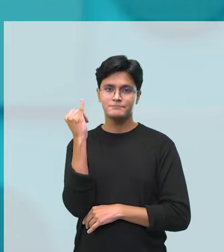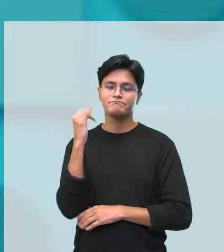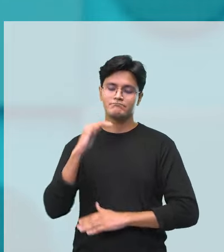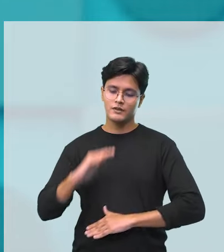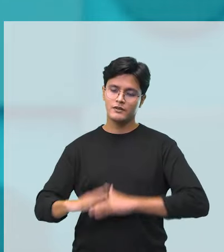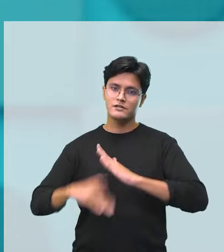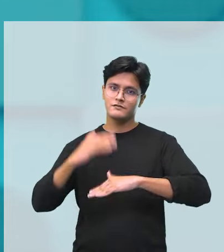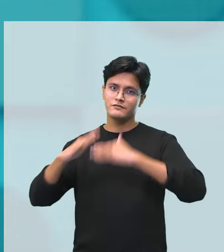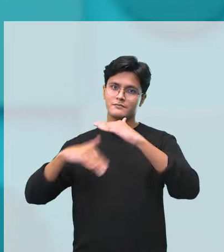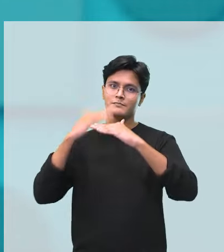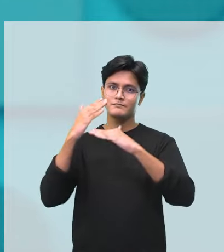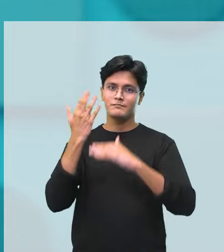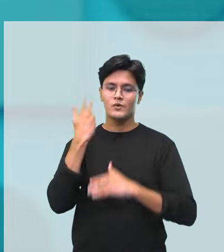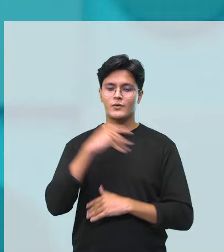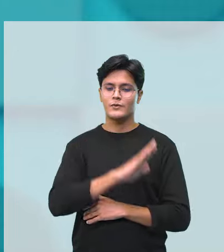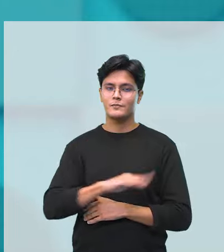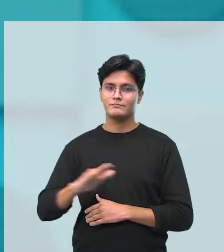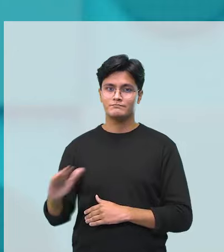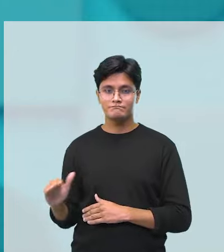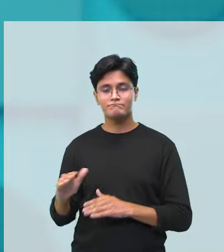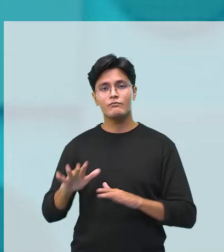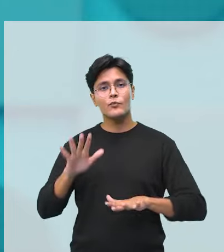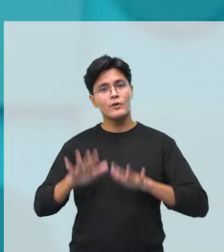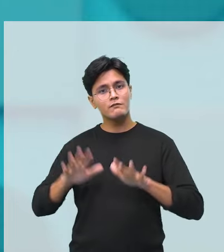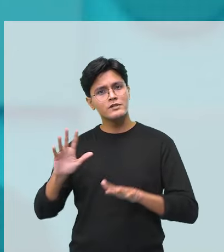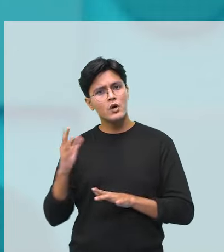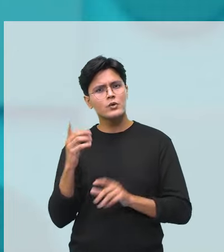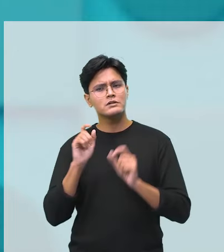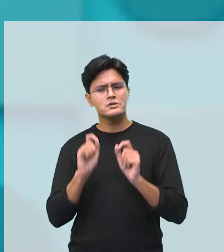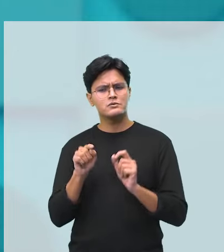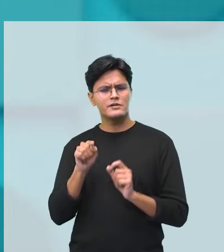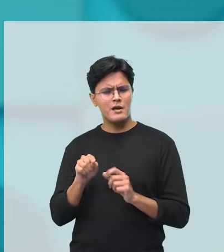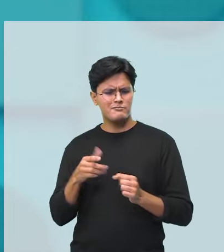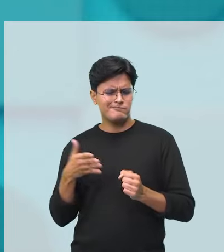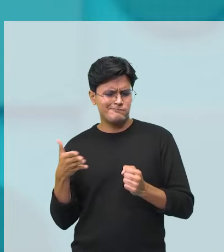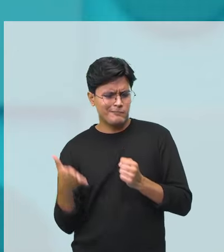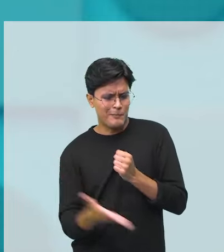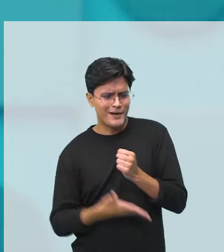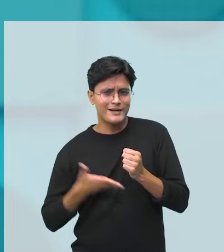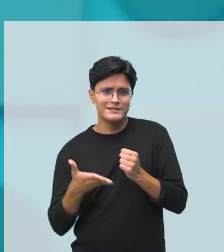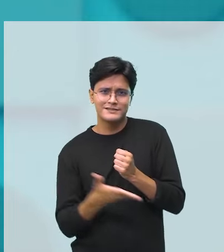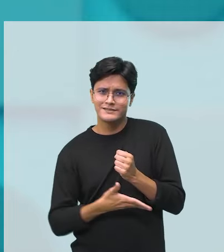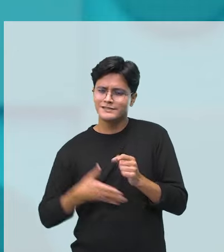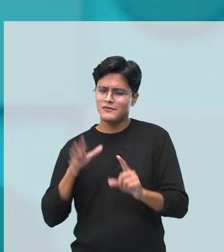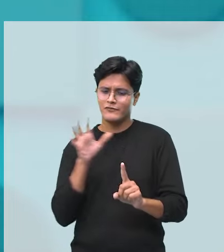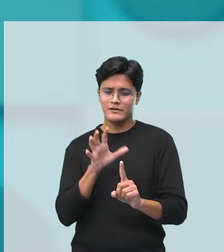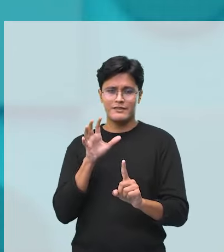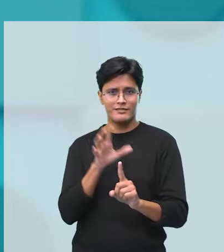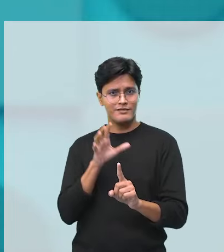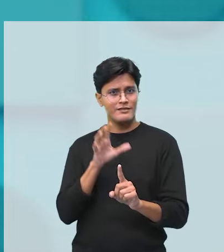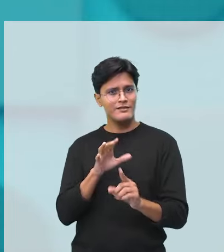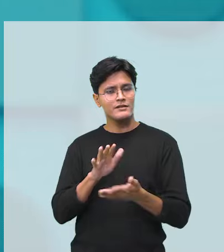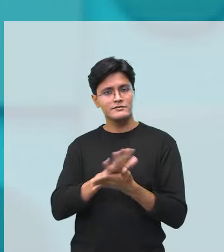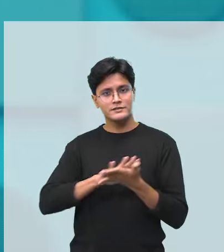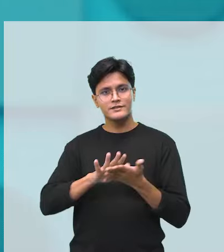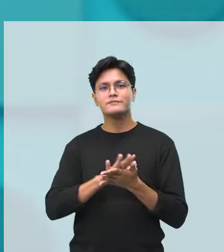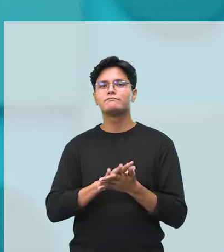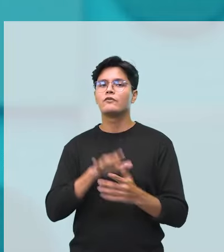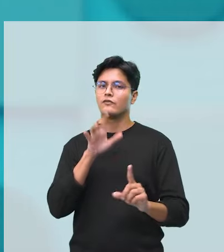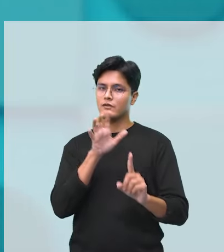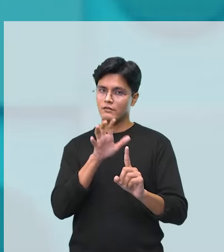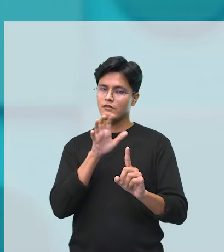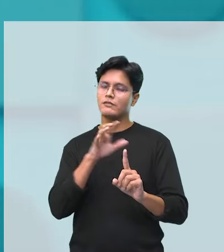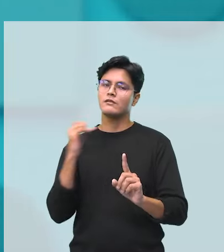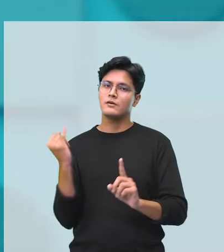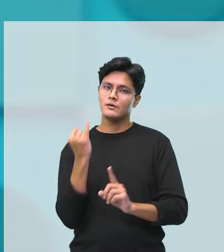desenvolvimento. Às vezes acontece de a gente achar que uma atividade é muito básica, que não vai influenciar nada, influencia. Por exemplo, se você